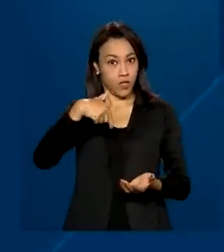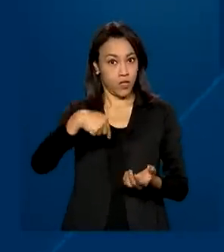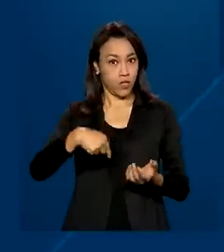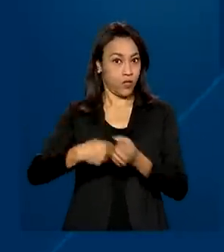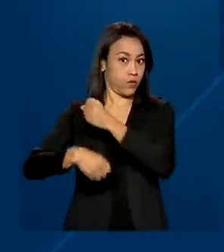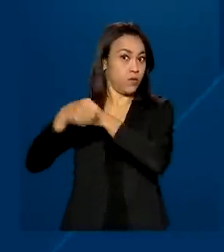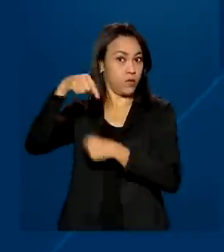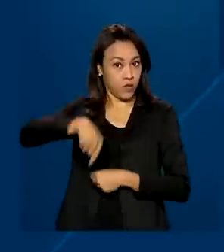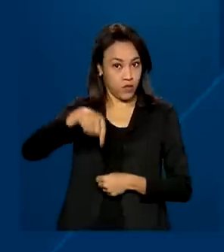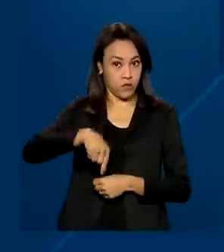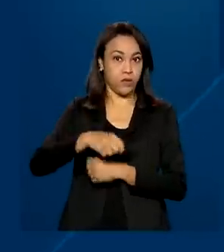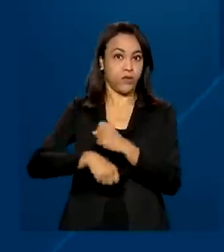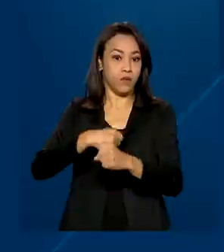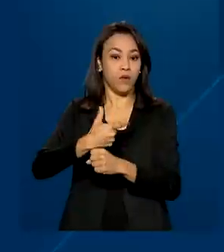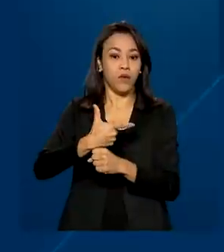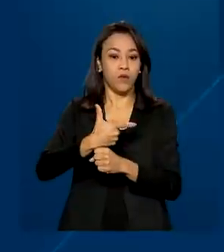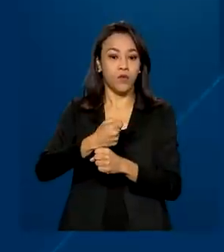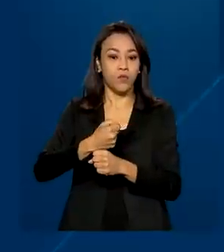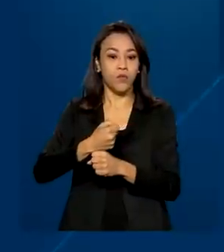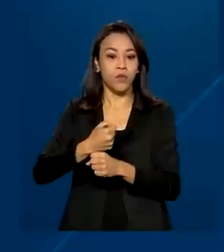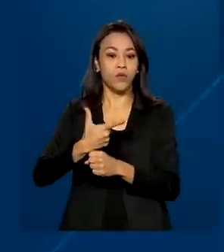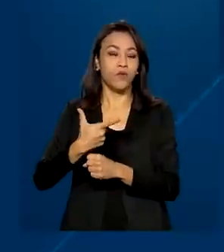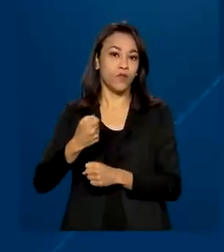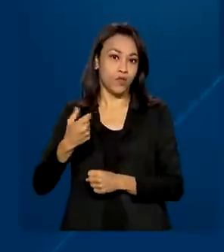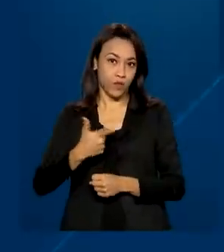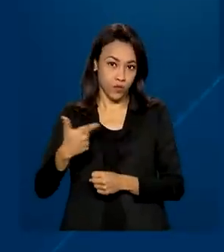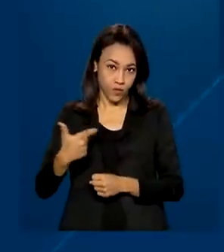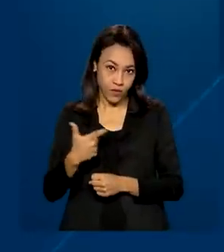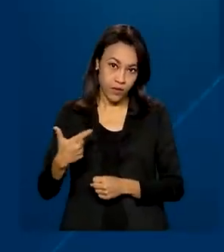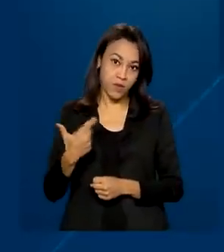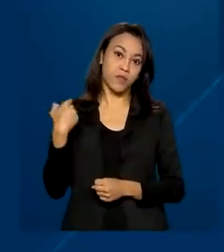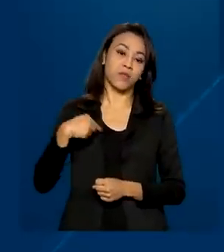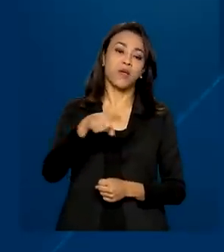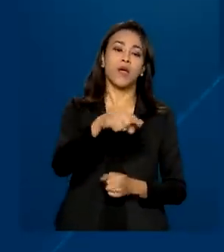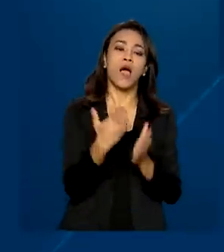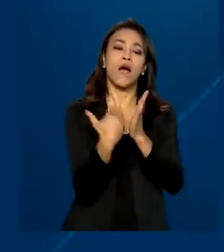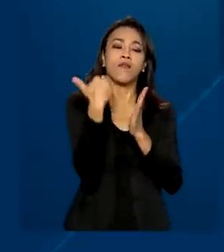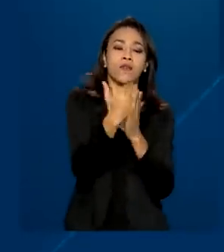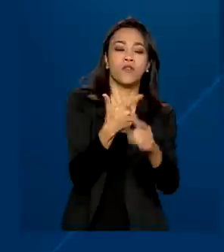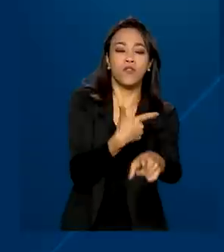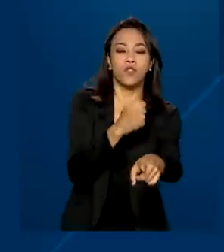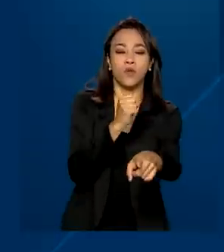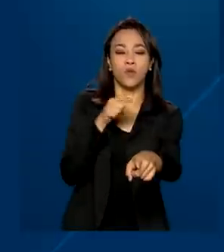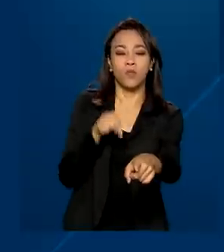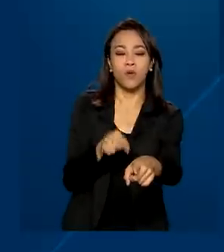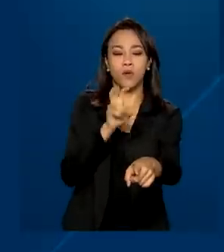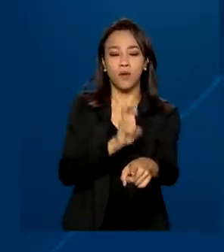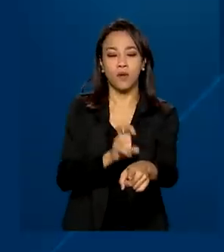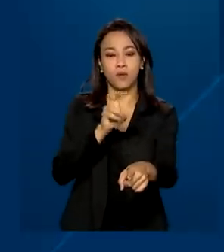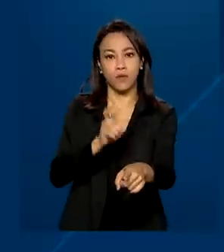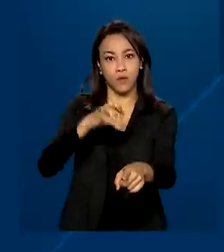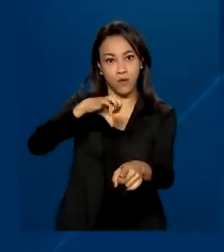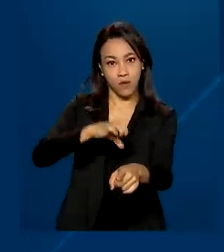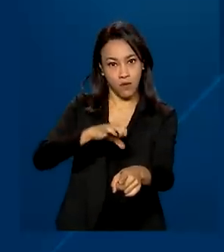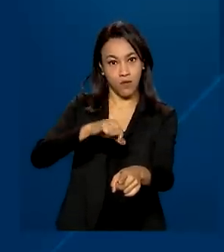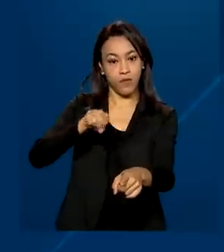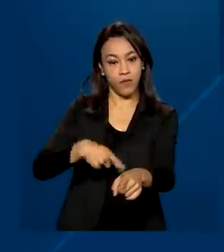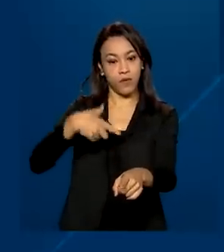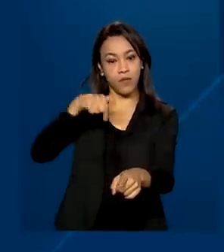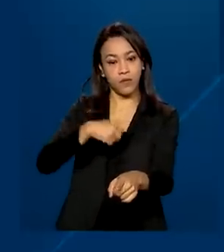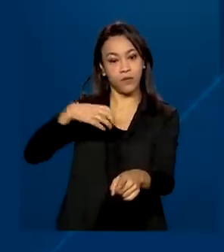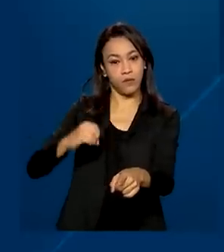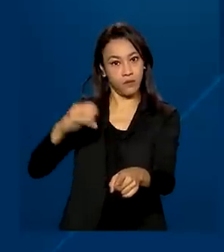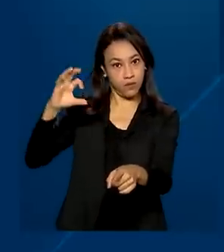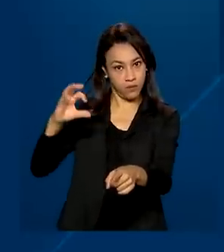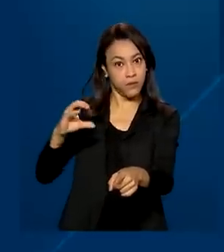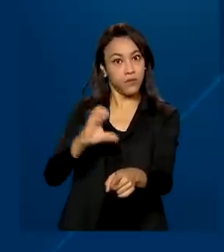o contribuinte que recebeu rendimentos tributáveis superiores a R$ 28.559,70